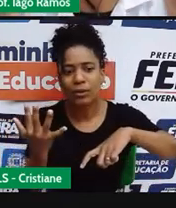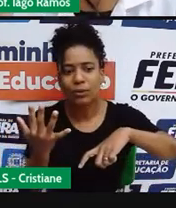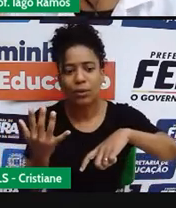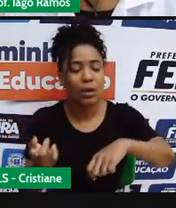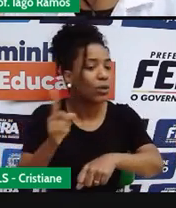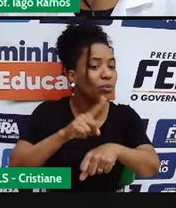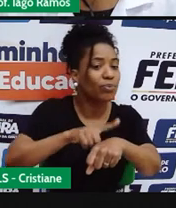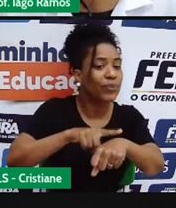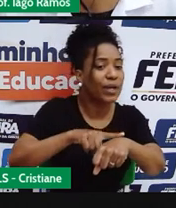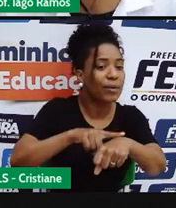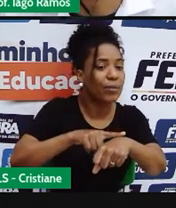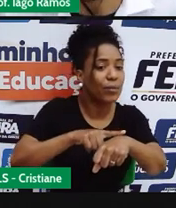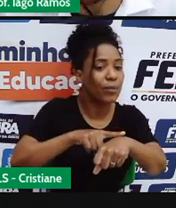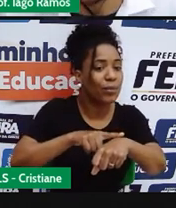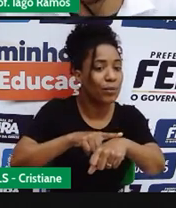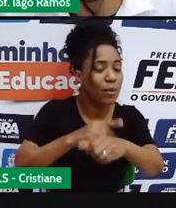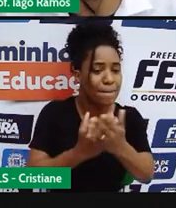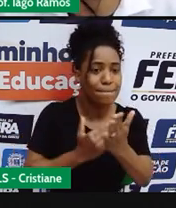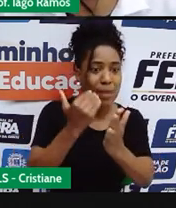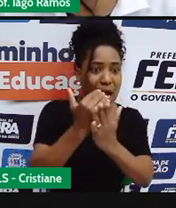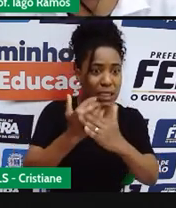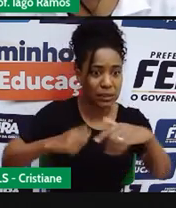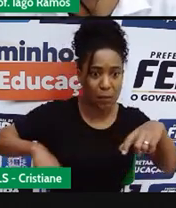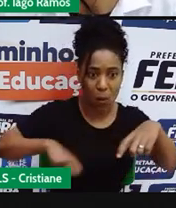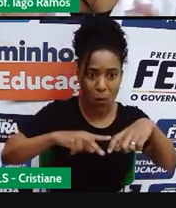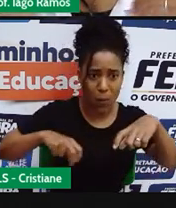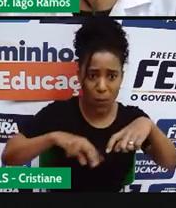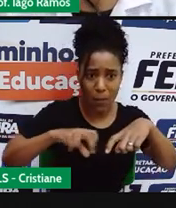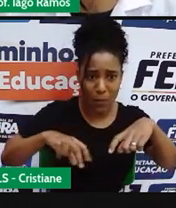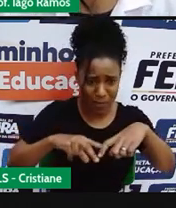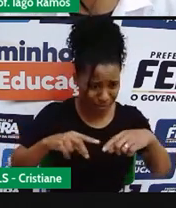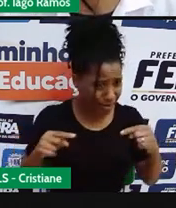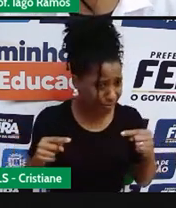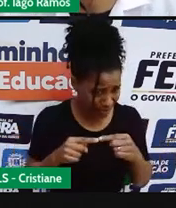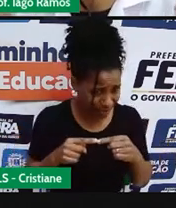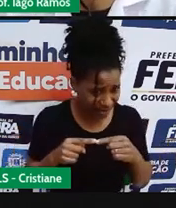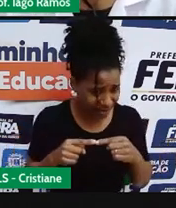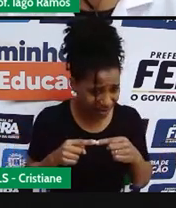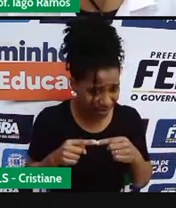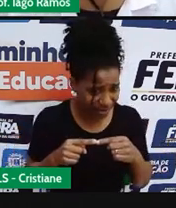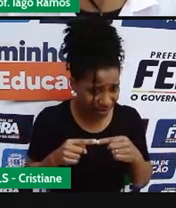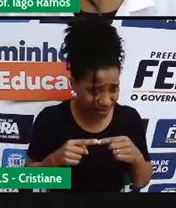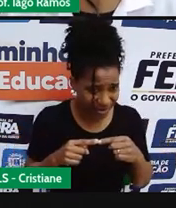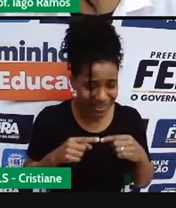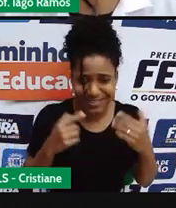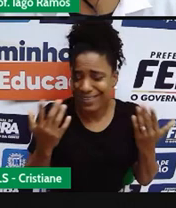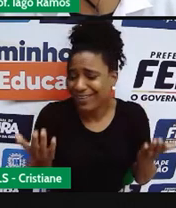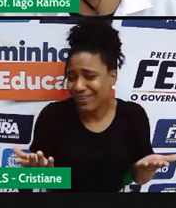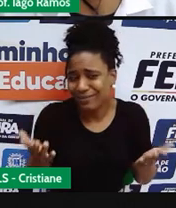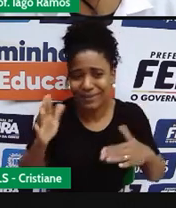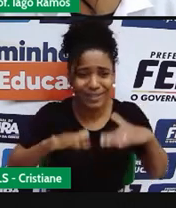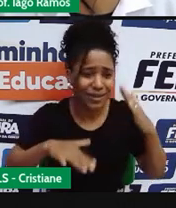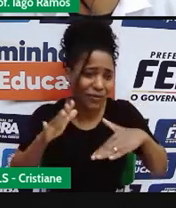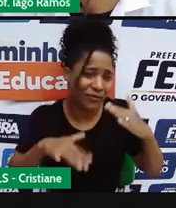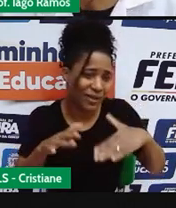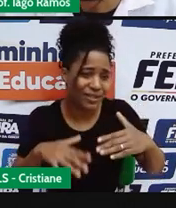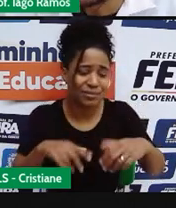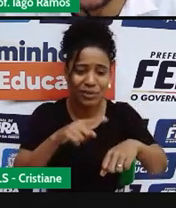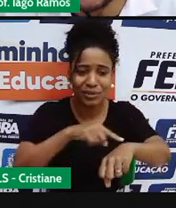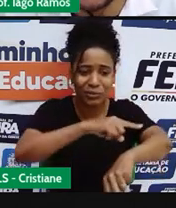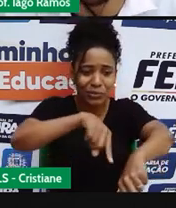que quanto mais tempo tenha a partida de futebol, mais vai ter gol, porque a partida pode acabar empatada,